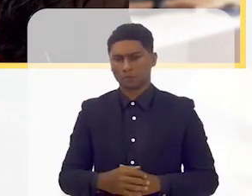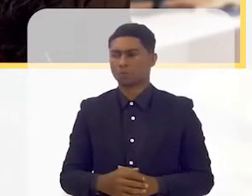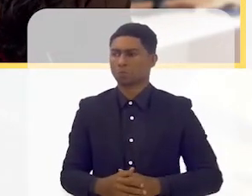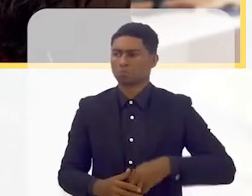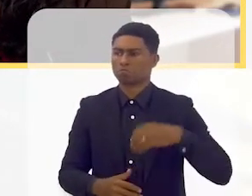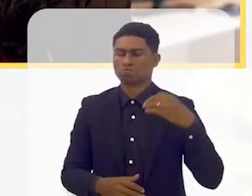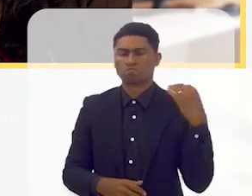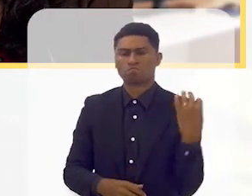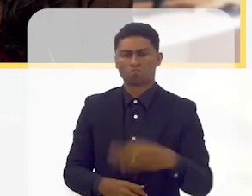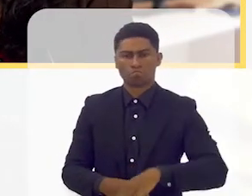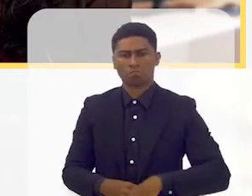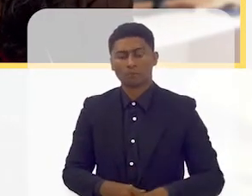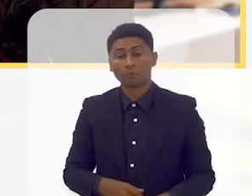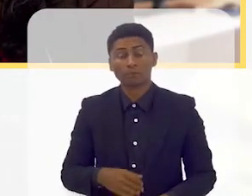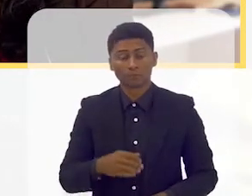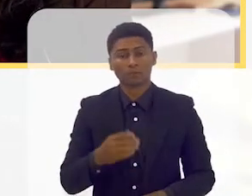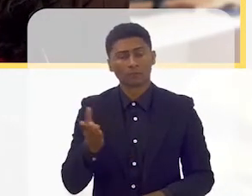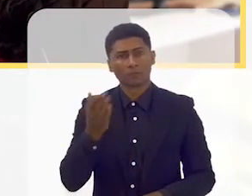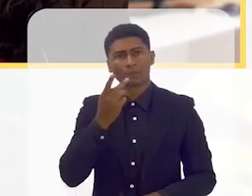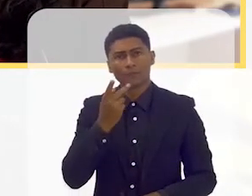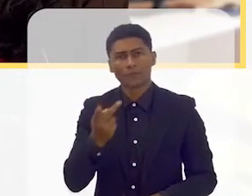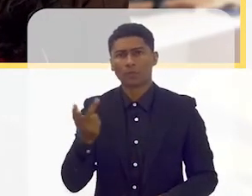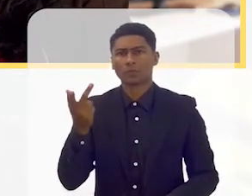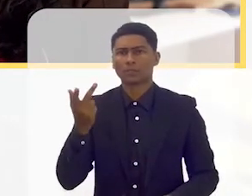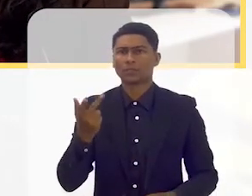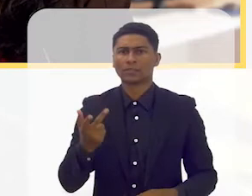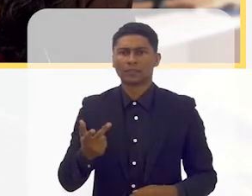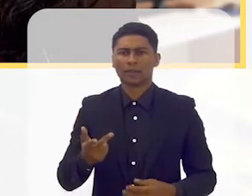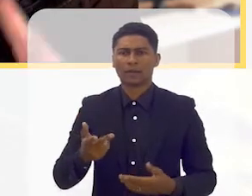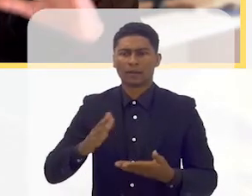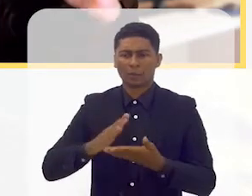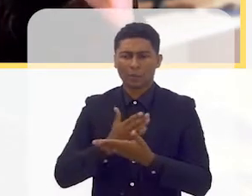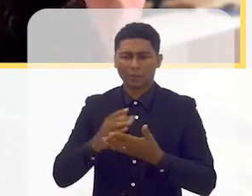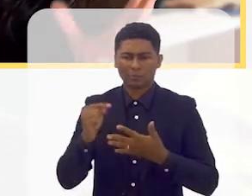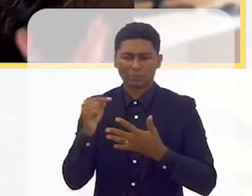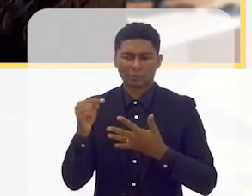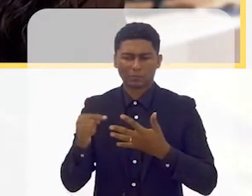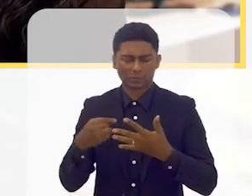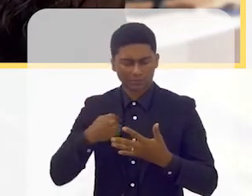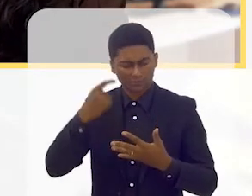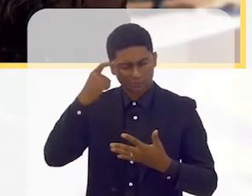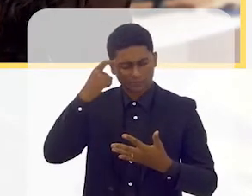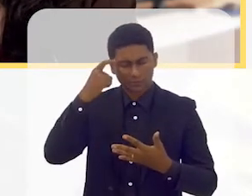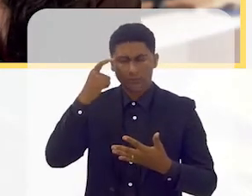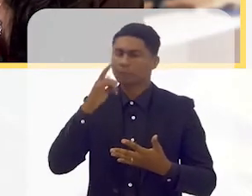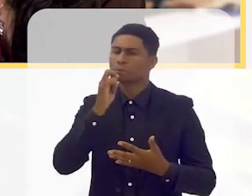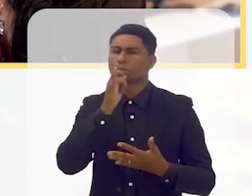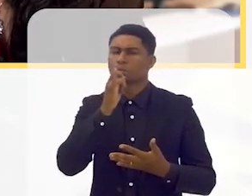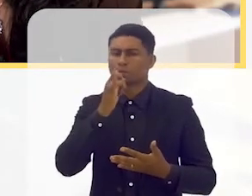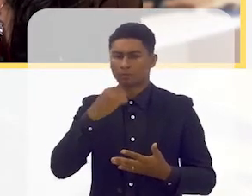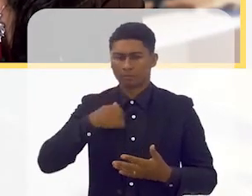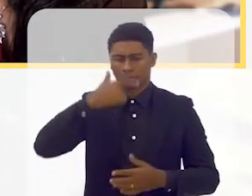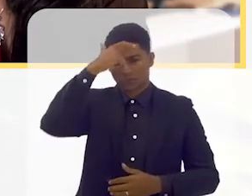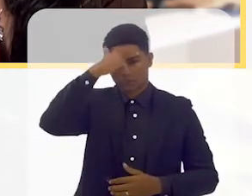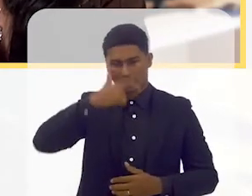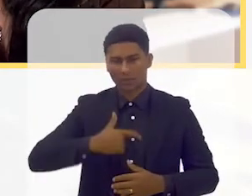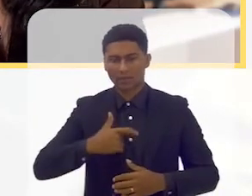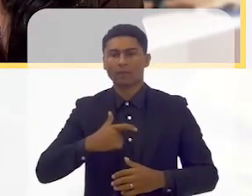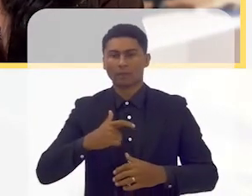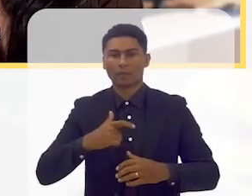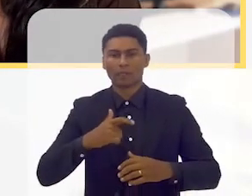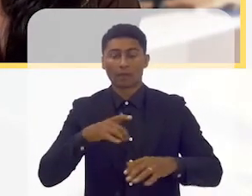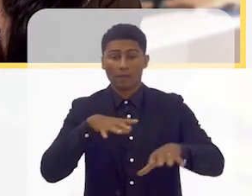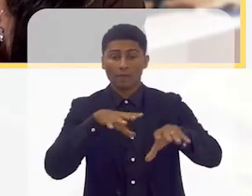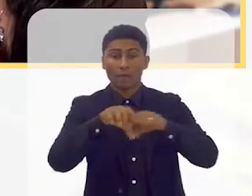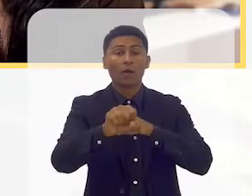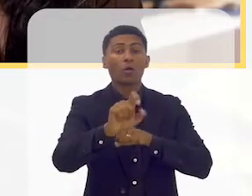Certamente. A senhora falou de coisas assim que eu fiquei aqui pensando. Primeiro, quando eu escolhi, eu sou formada em comunicação